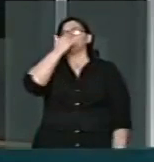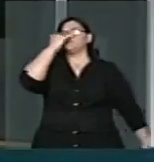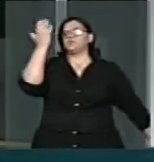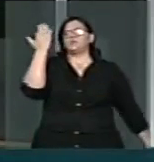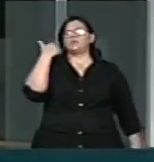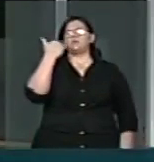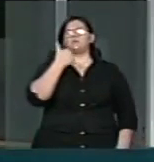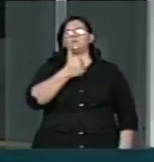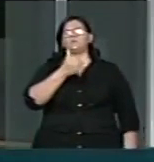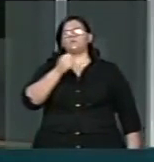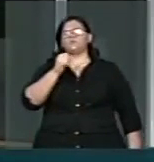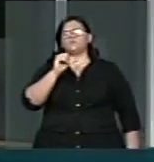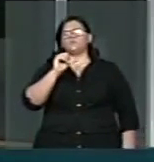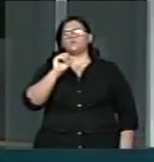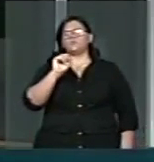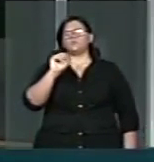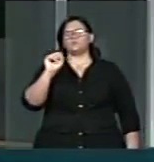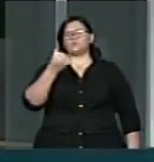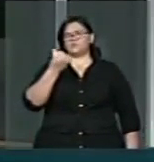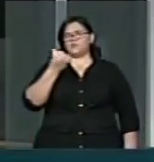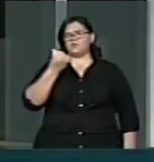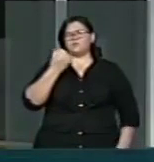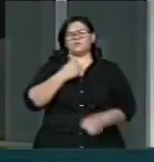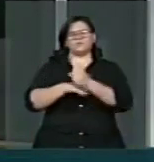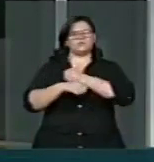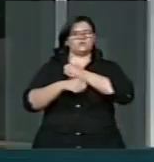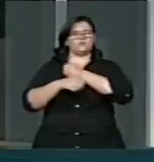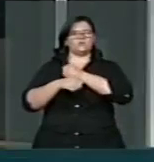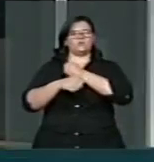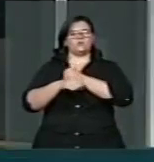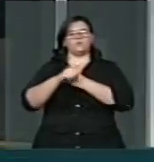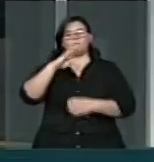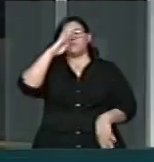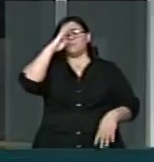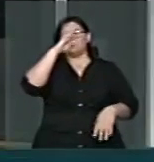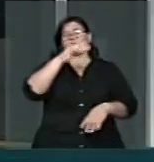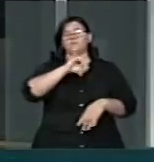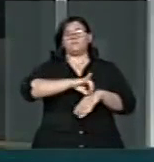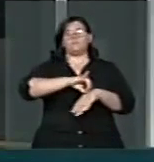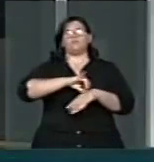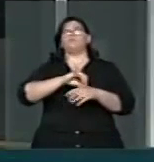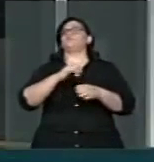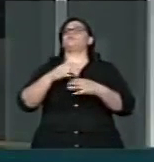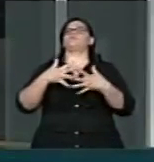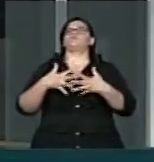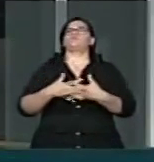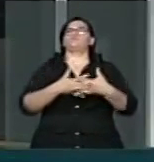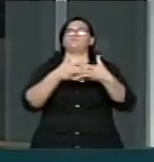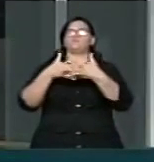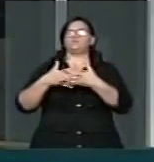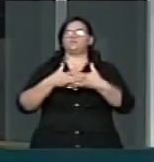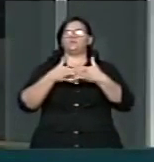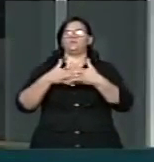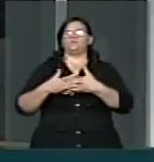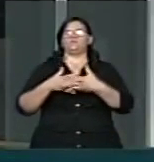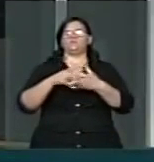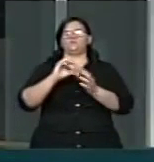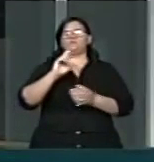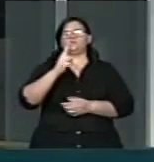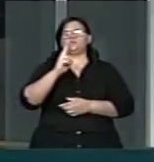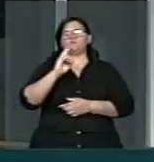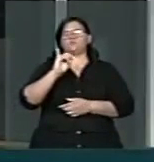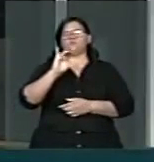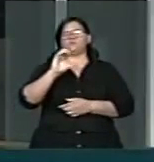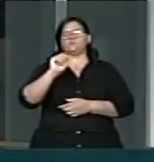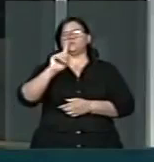1886, em um dos principais centros dos Estados Unidos, localizado na cidade de Chicago.